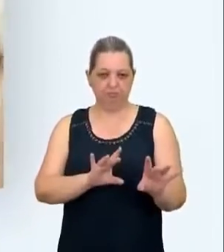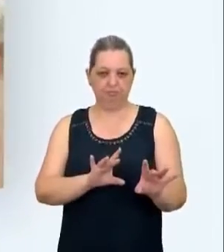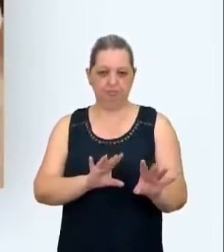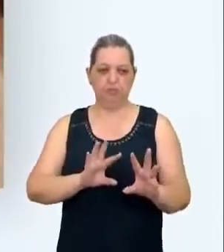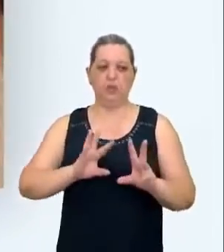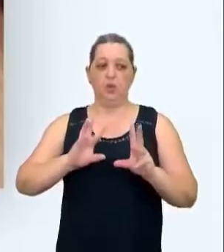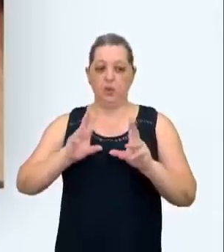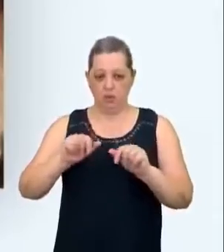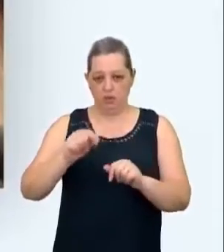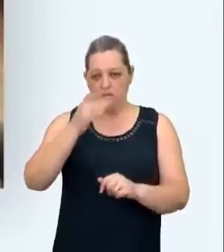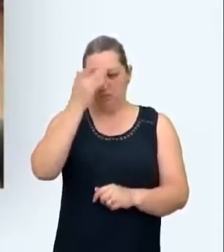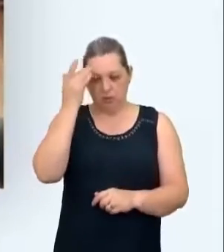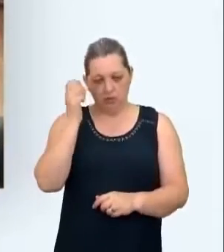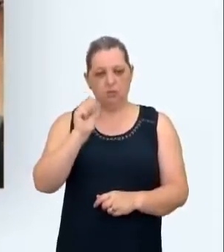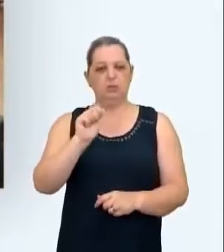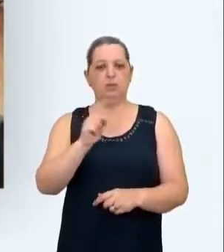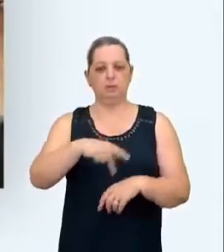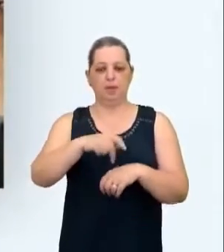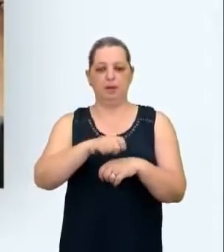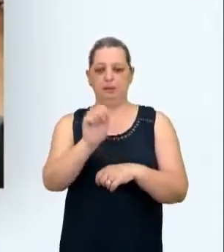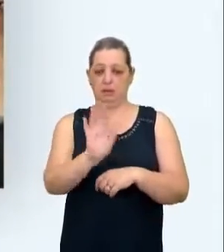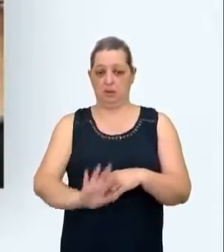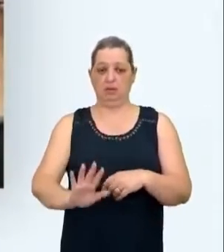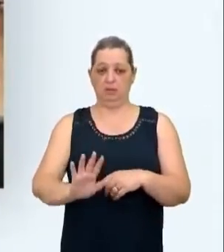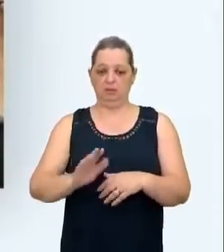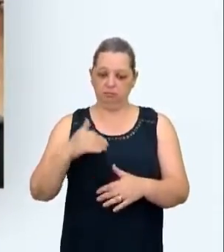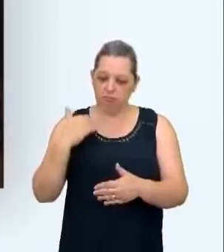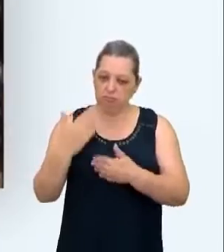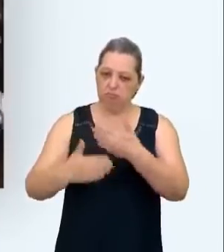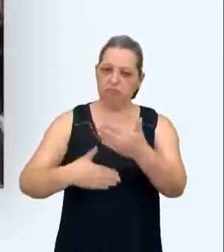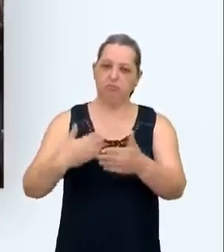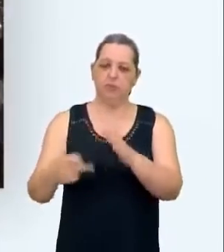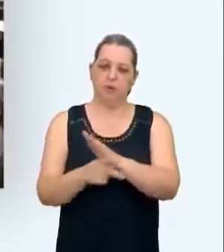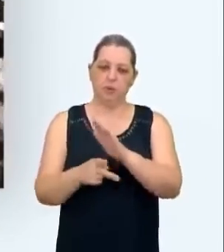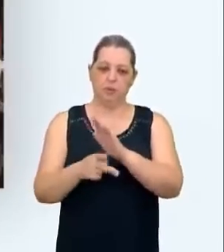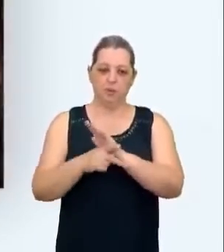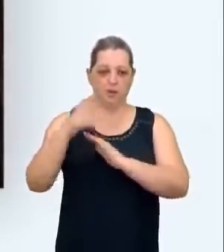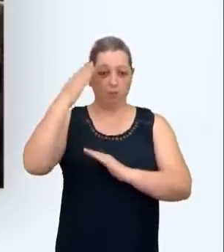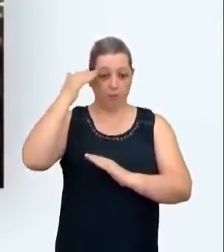de todo o mundo que ajudam a construir essa história de sucesso.